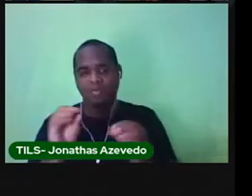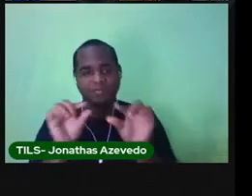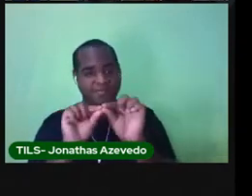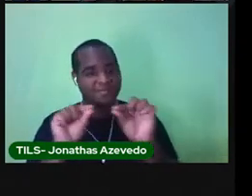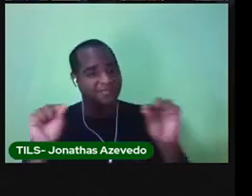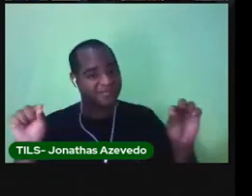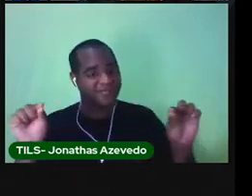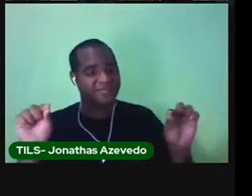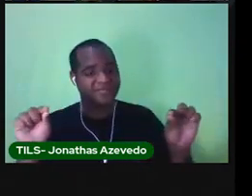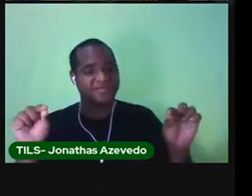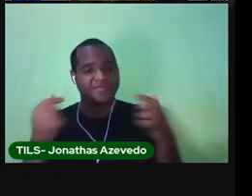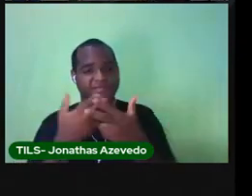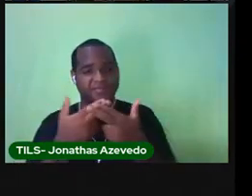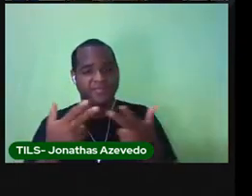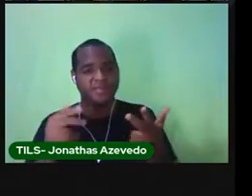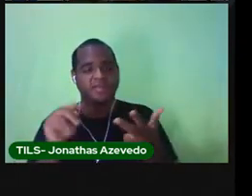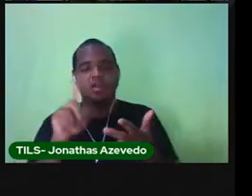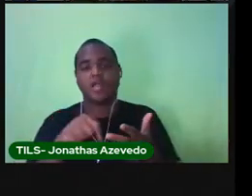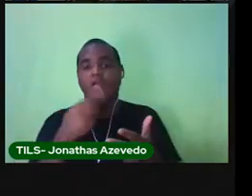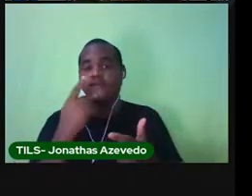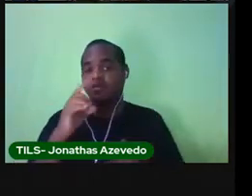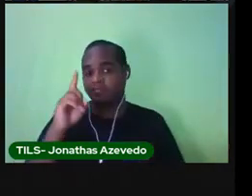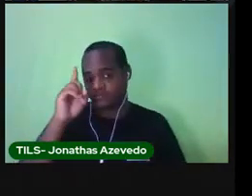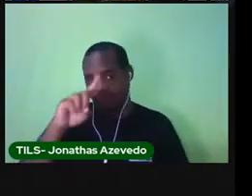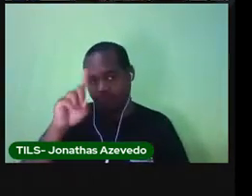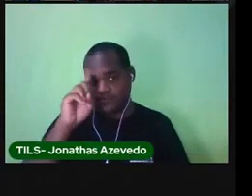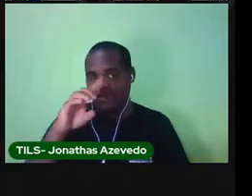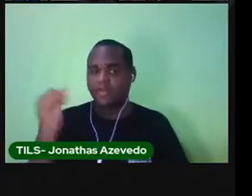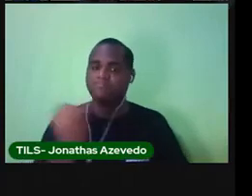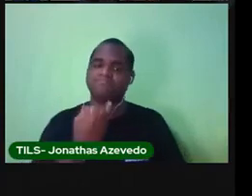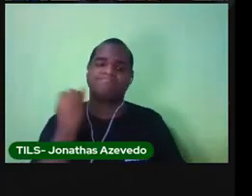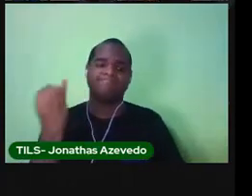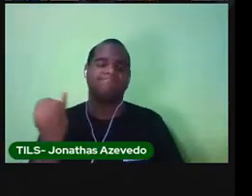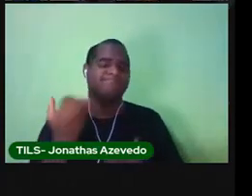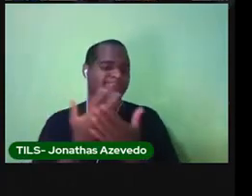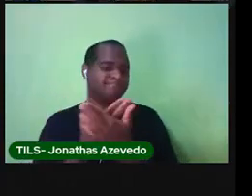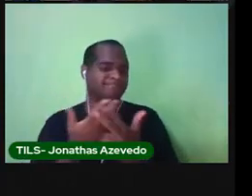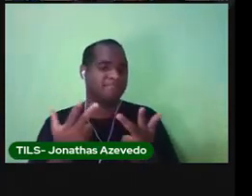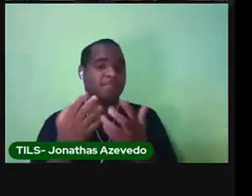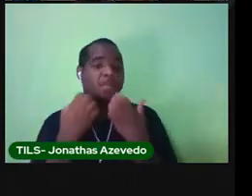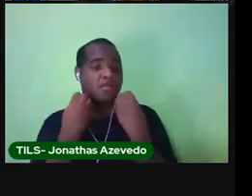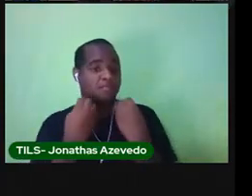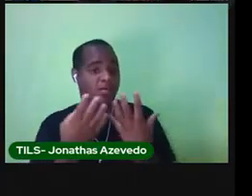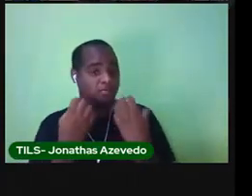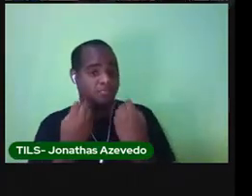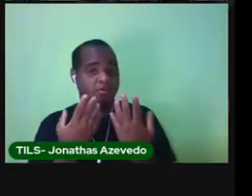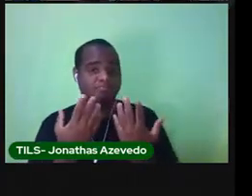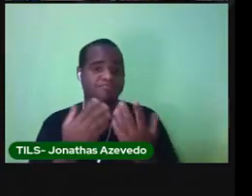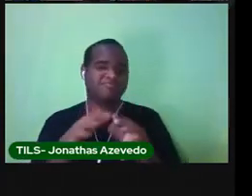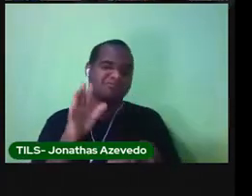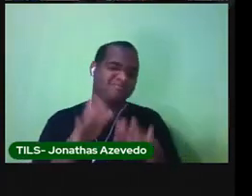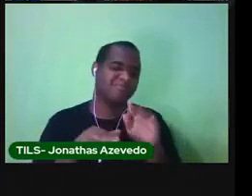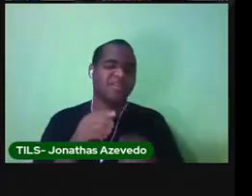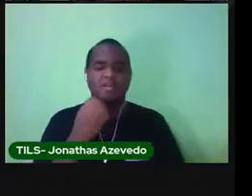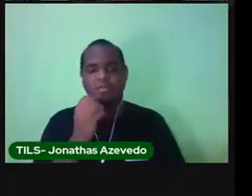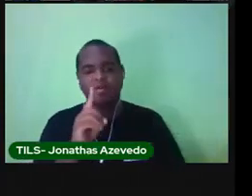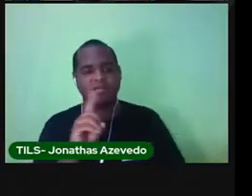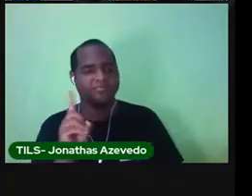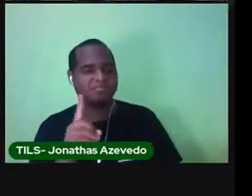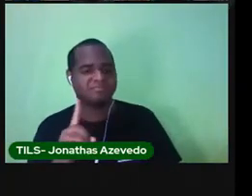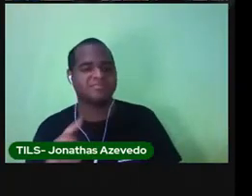tempo e ele colocou dias importantes, dias bons e dias não tão bons.